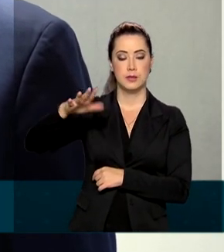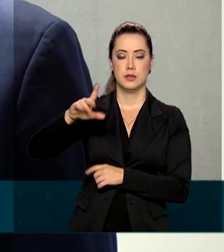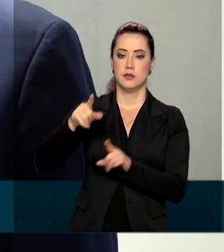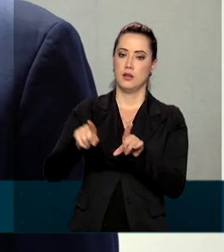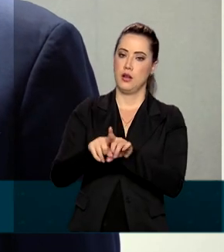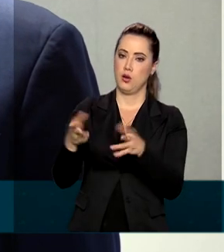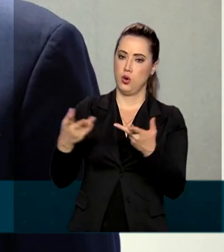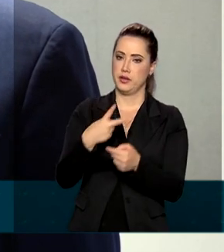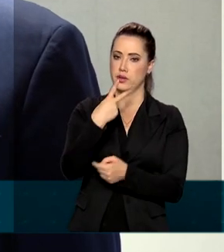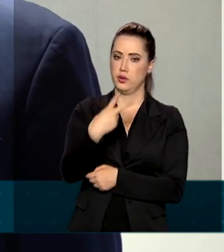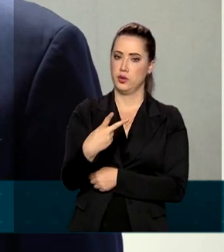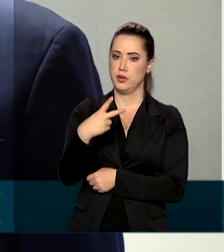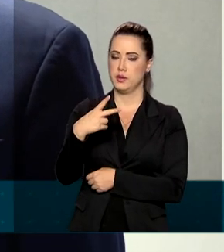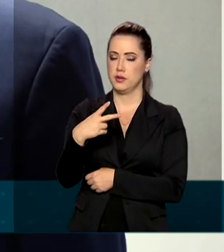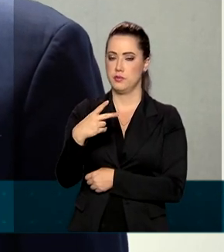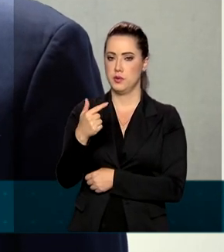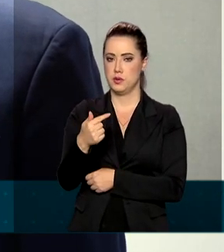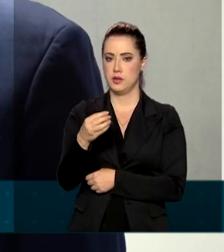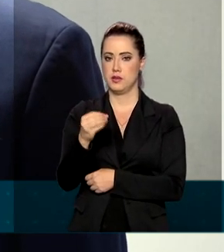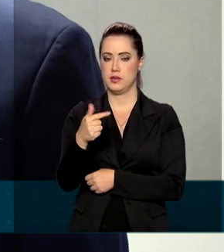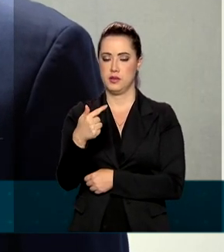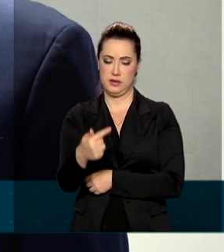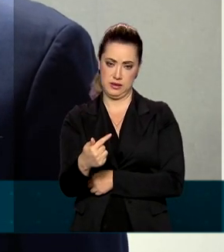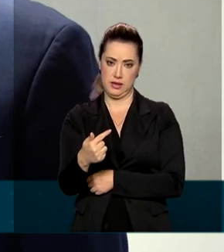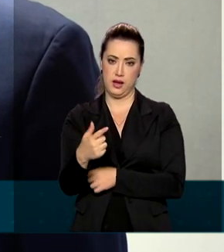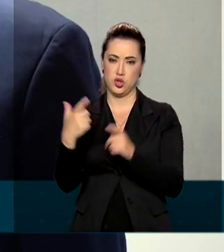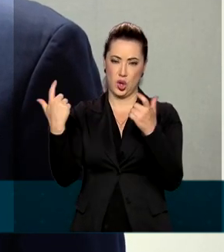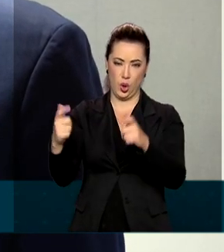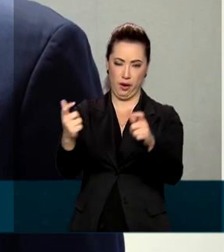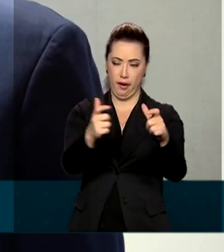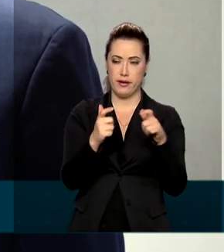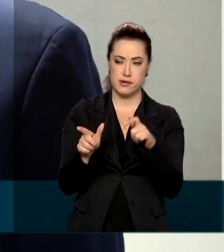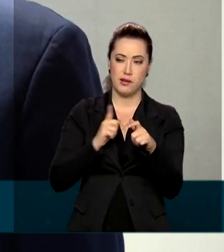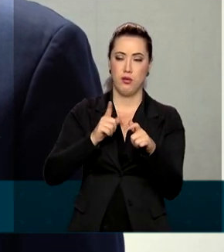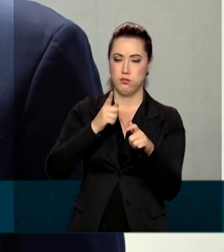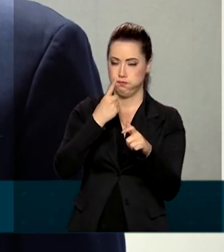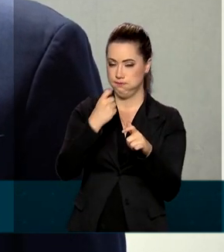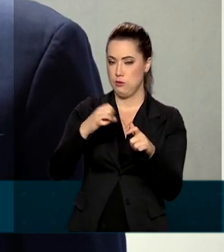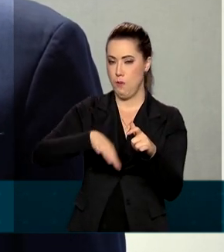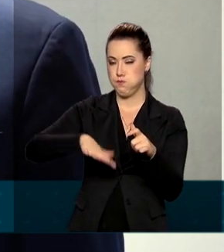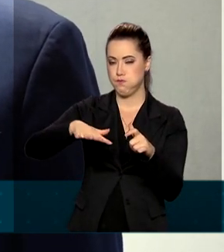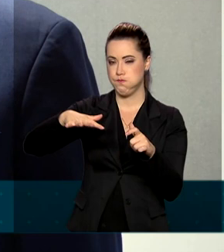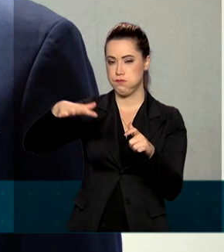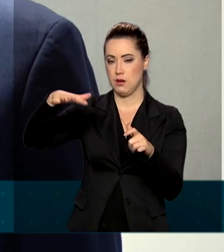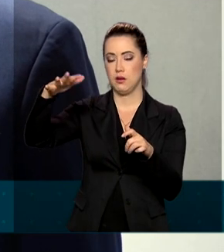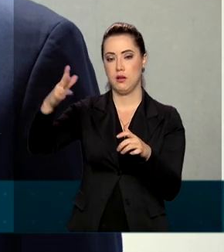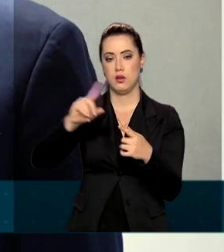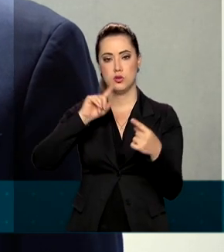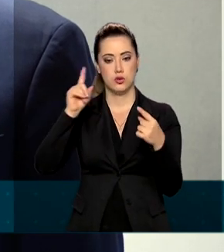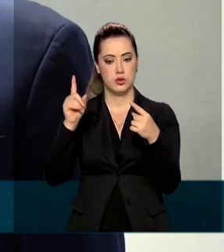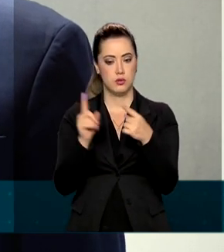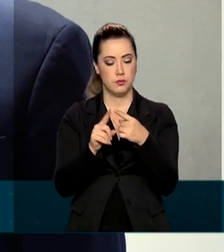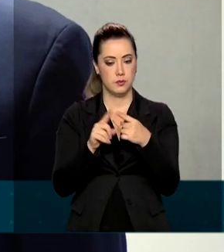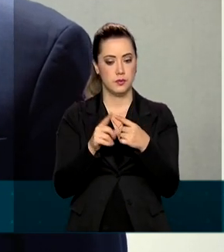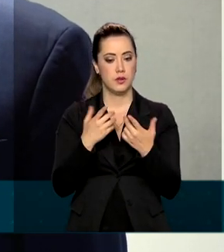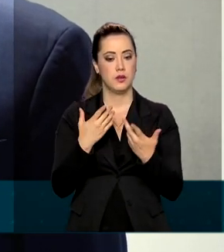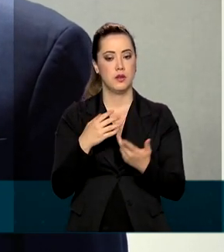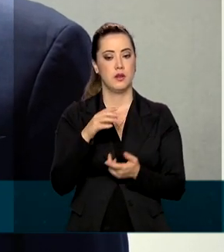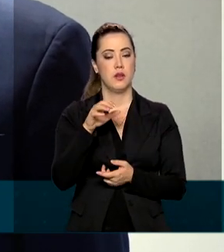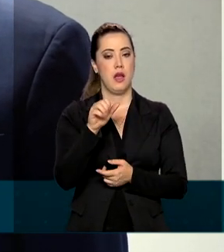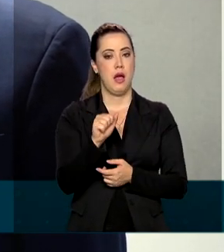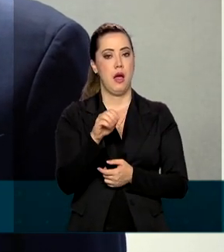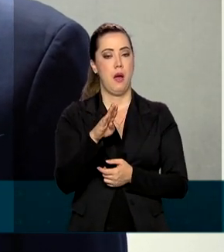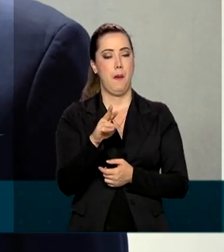2.707 lixões, segundo dados levantados pela Associação Brasileira de Tratamento de Resíduos e Efluentes, a